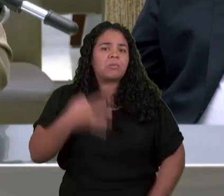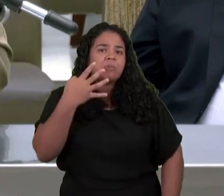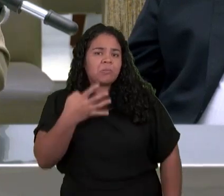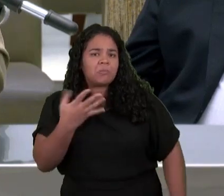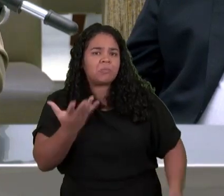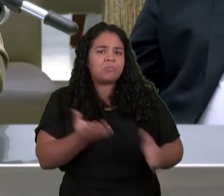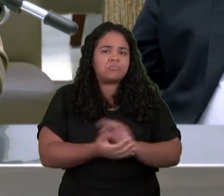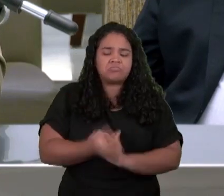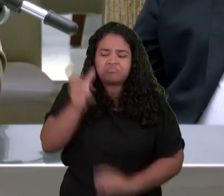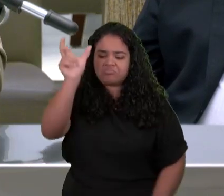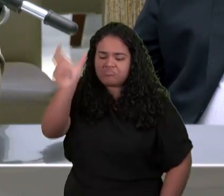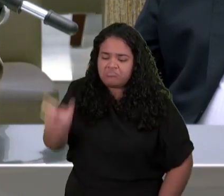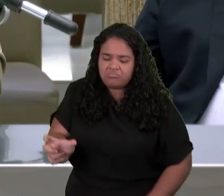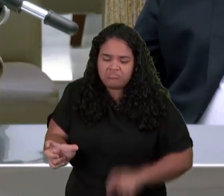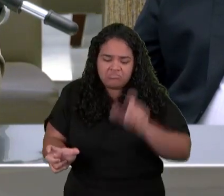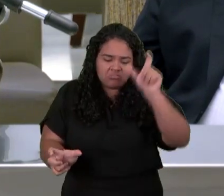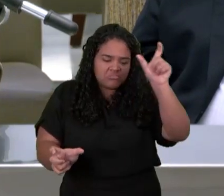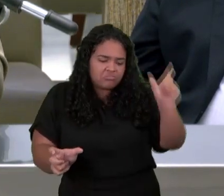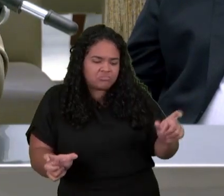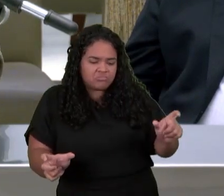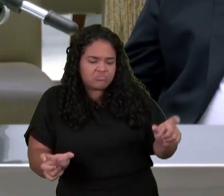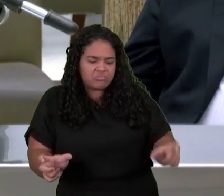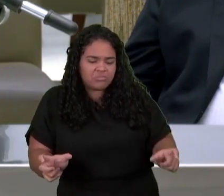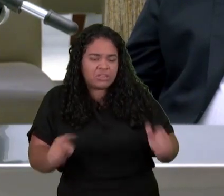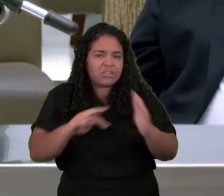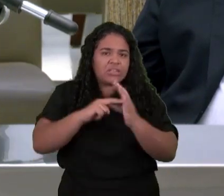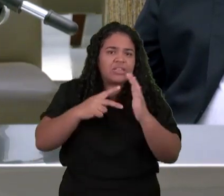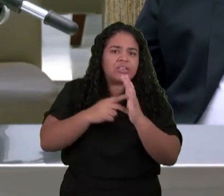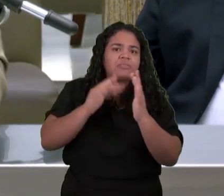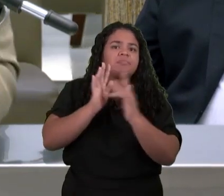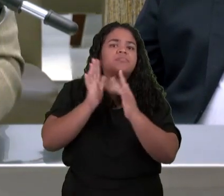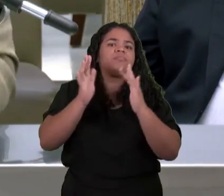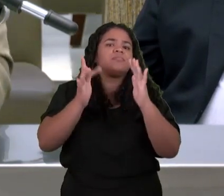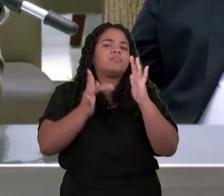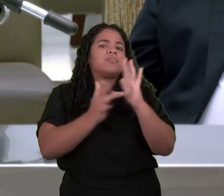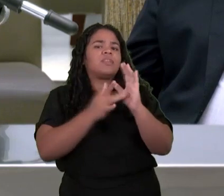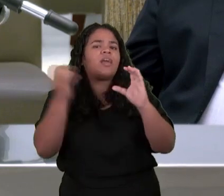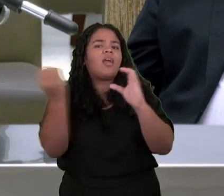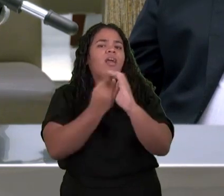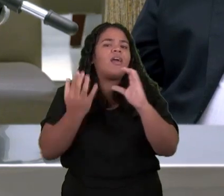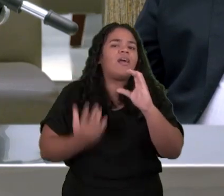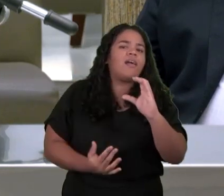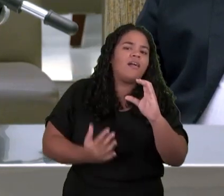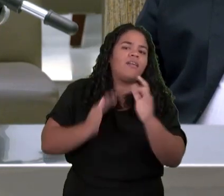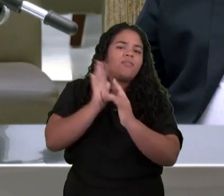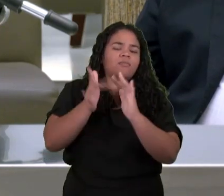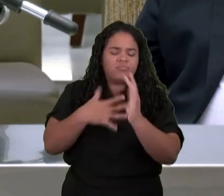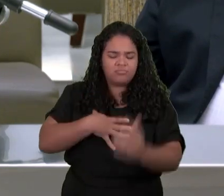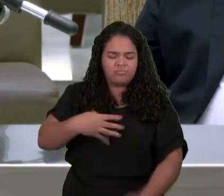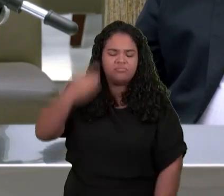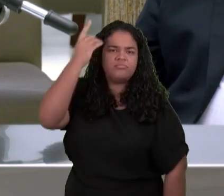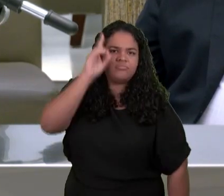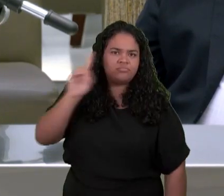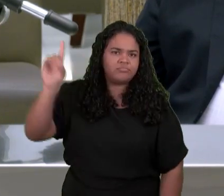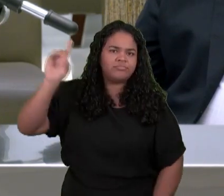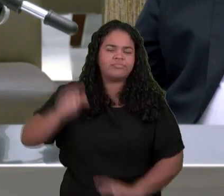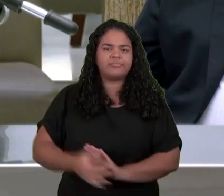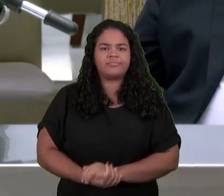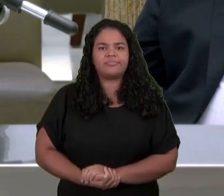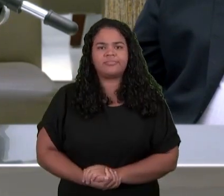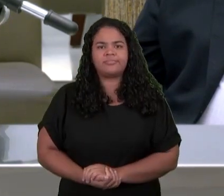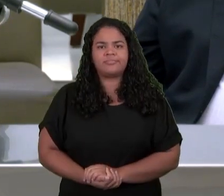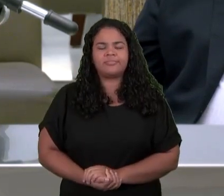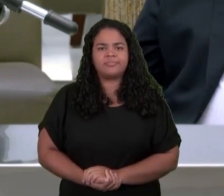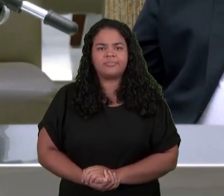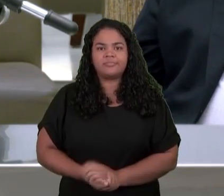Que Representam Jesus Com as suas Características Conforme Dito Queridos Irmãos